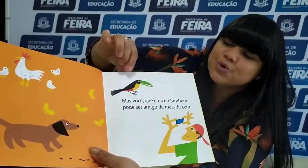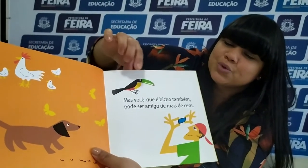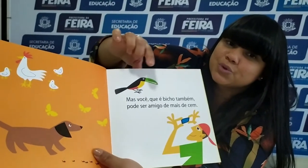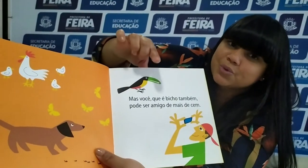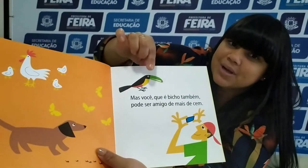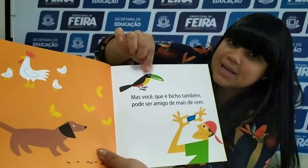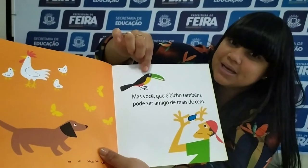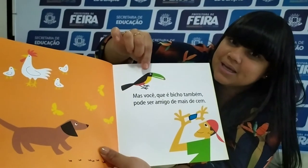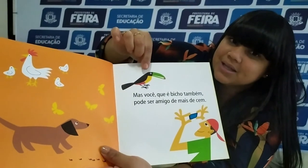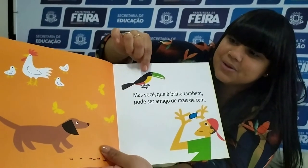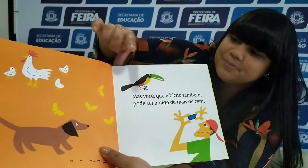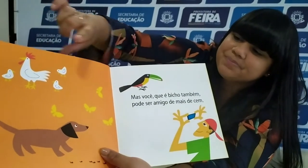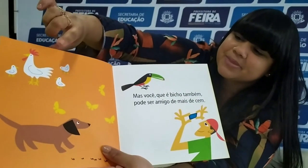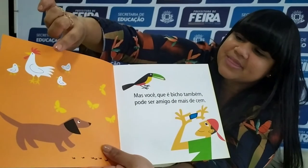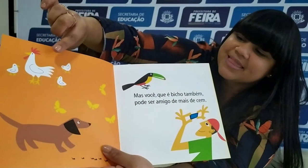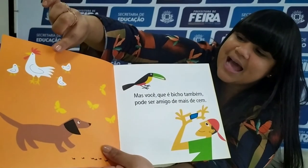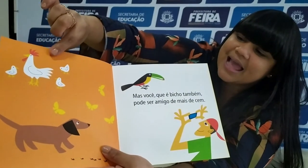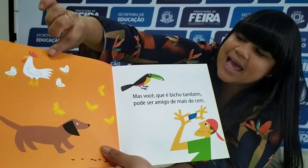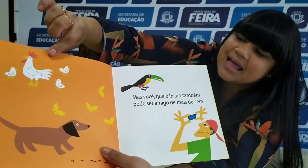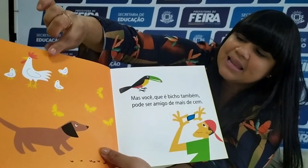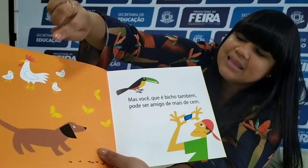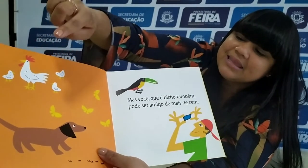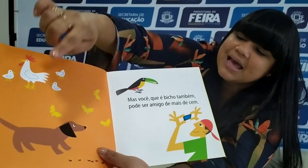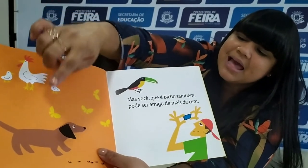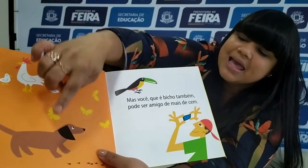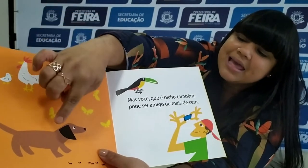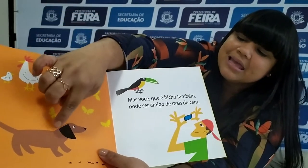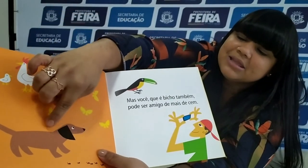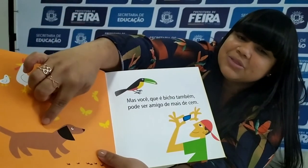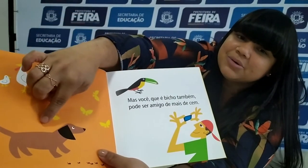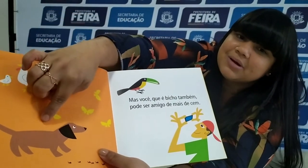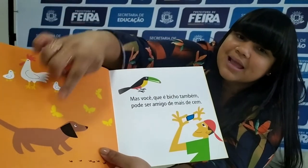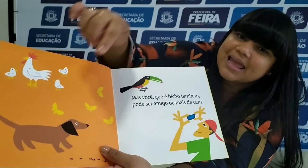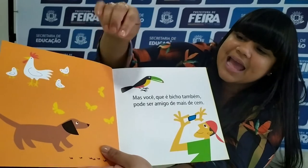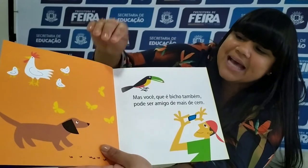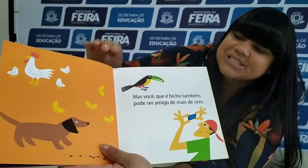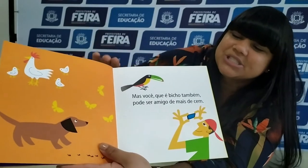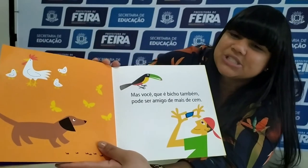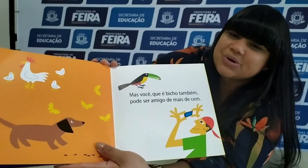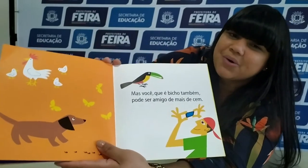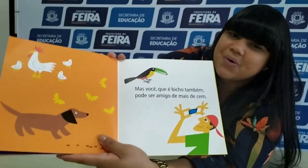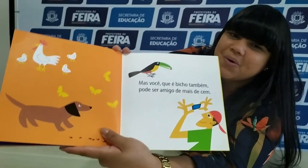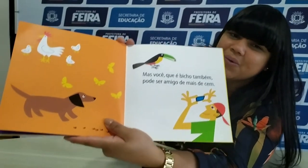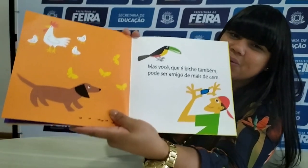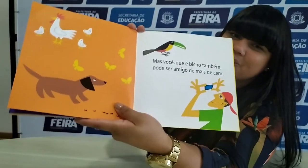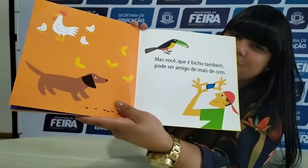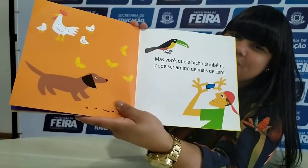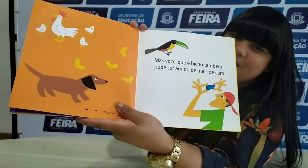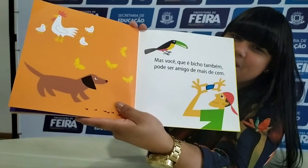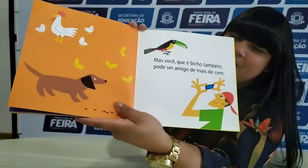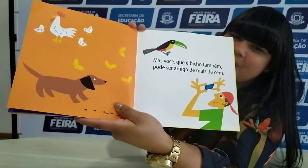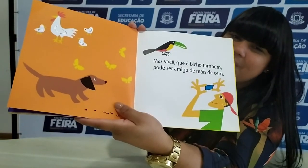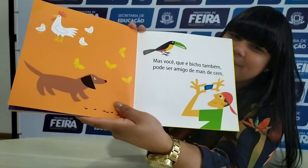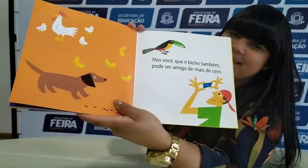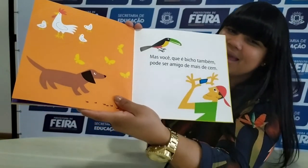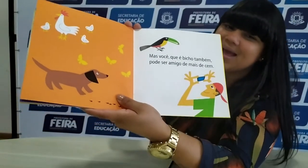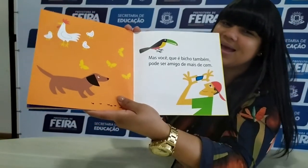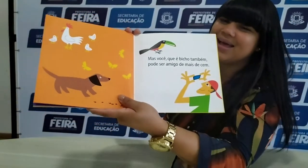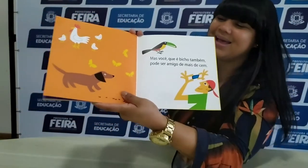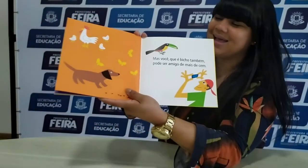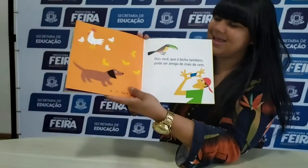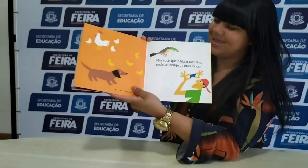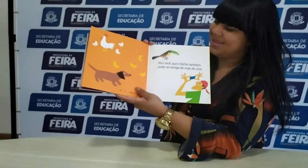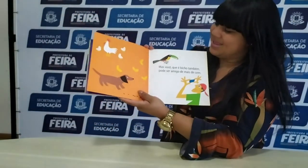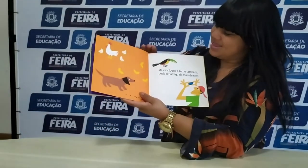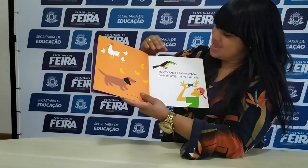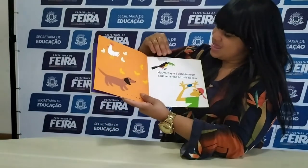Do tucano, da galinha e do cachorro. Olha.